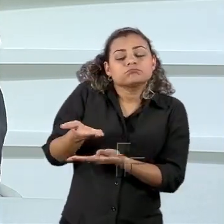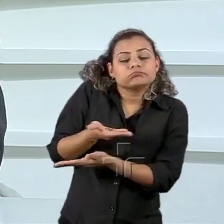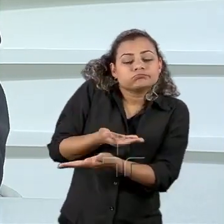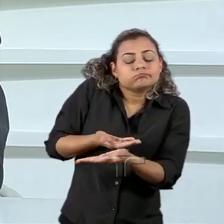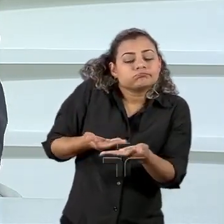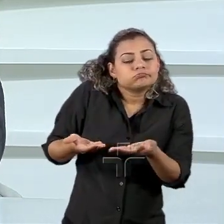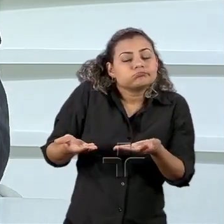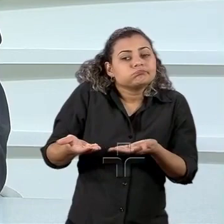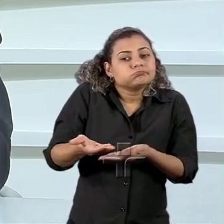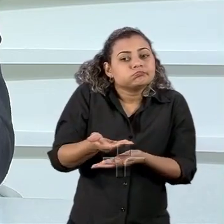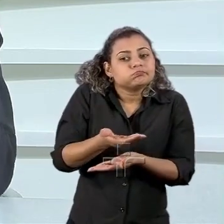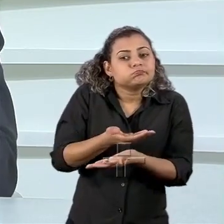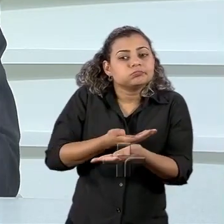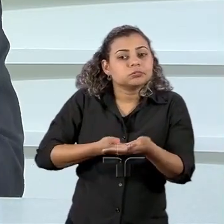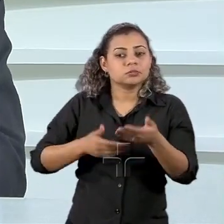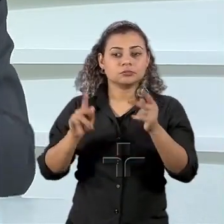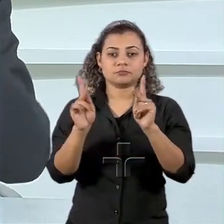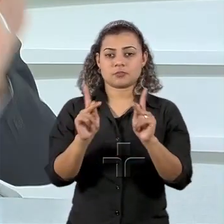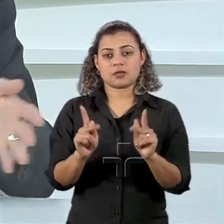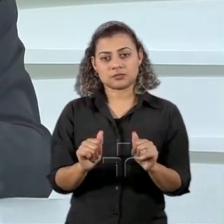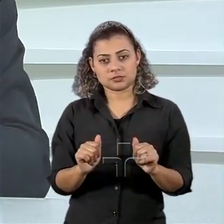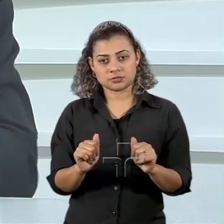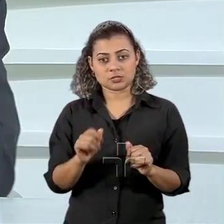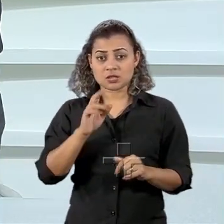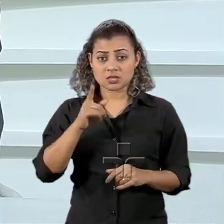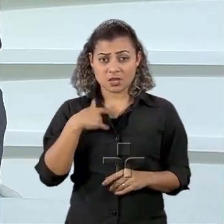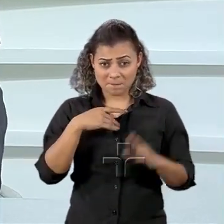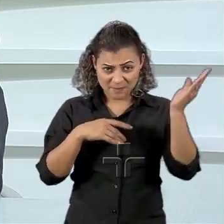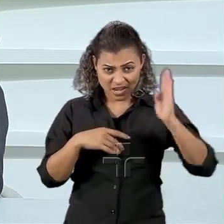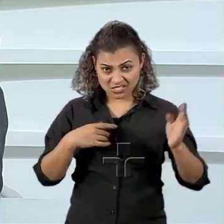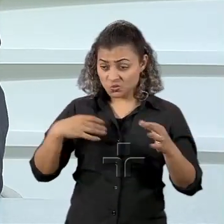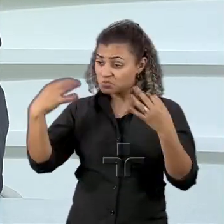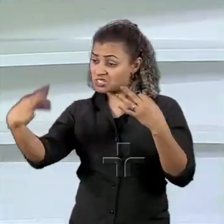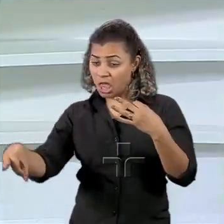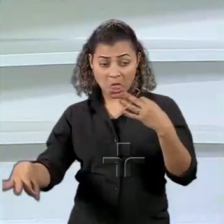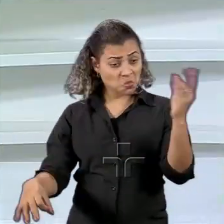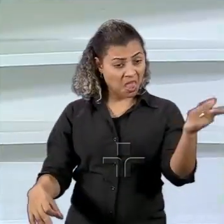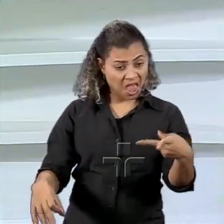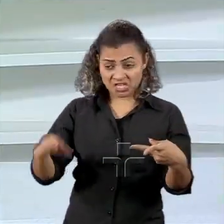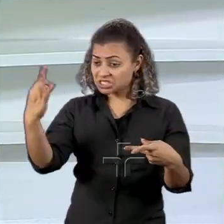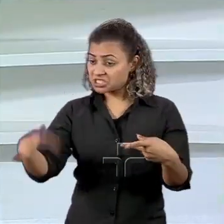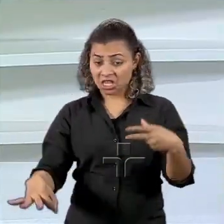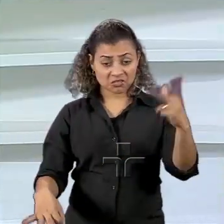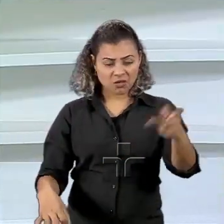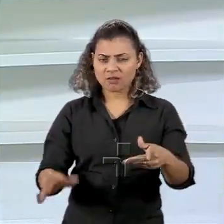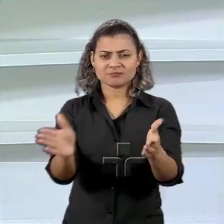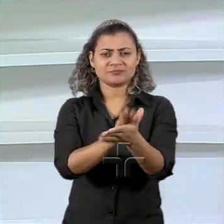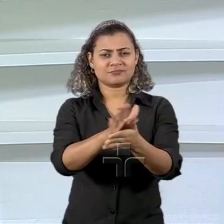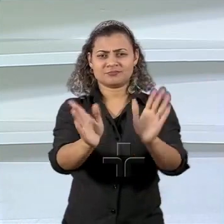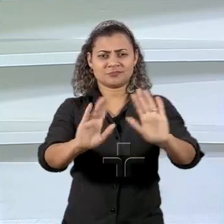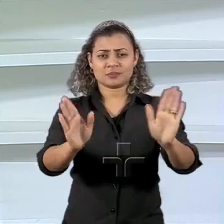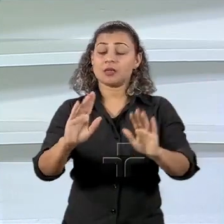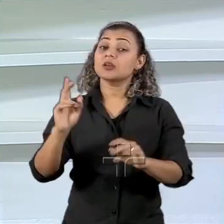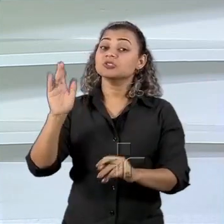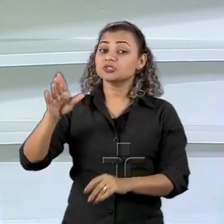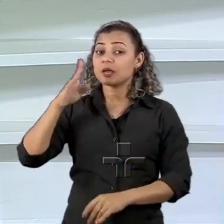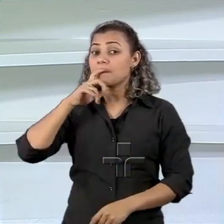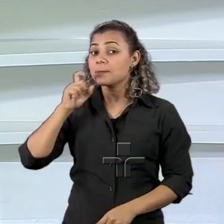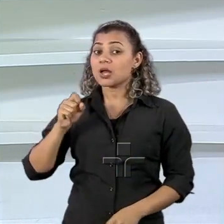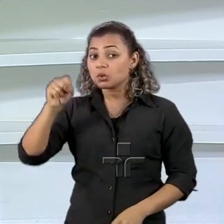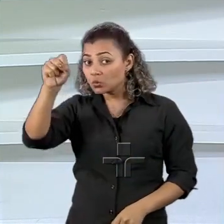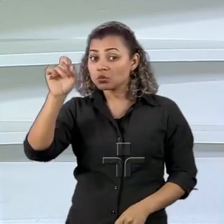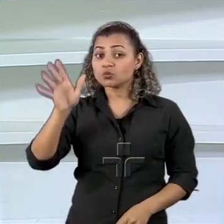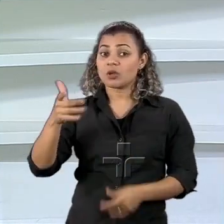interesse do Brasil é pacificar não dizia quem está certo quem está errado sim é que o governo Maduro já vinha deteriorando já no outro